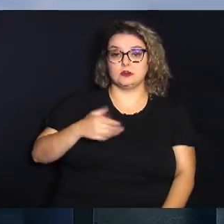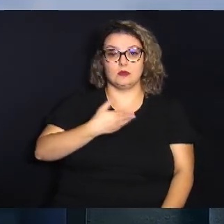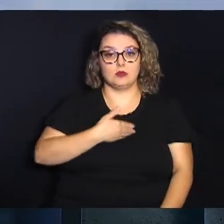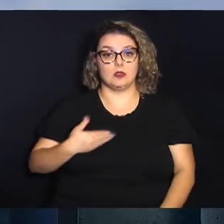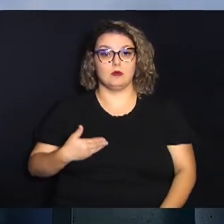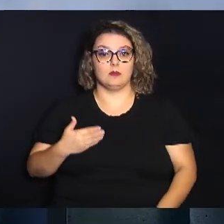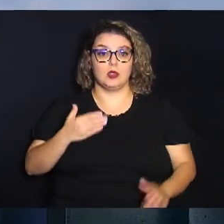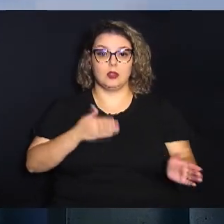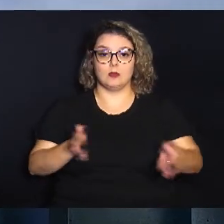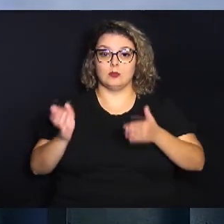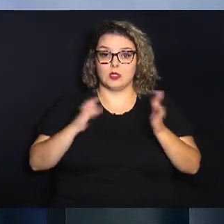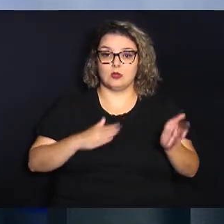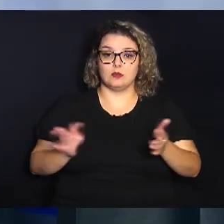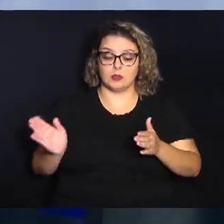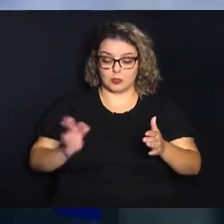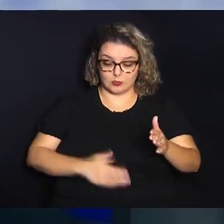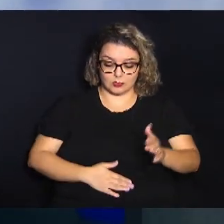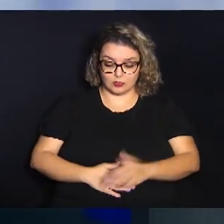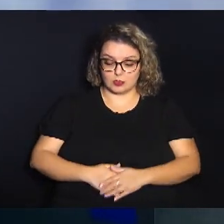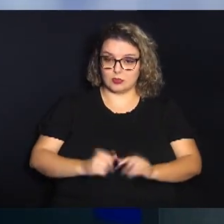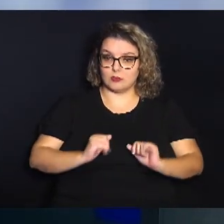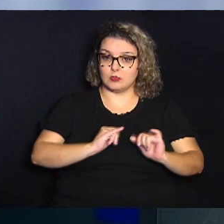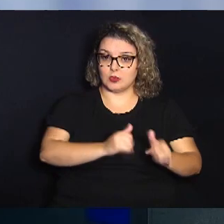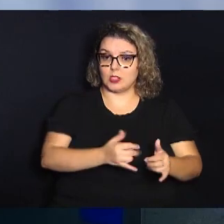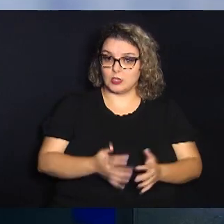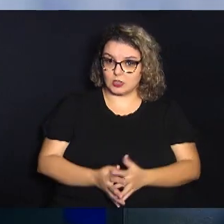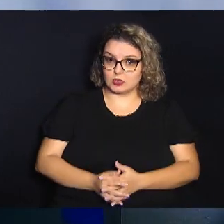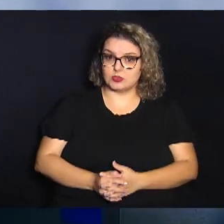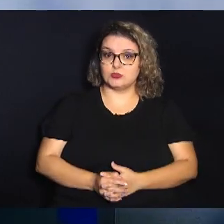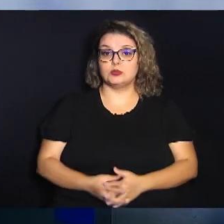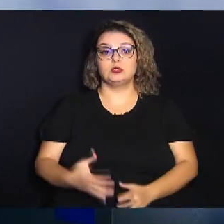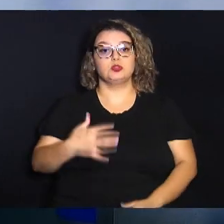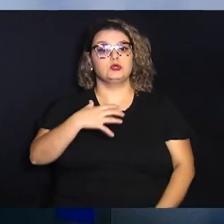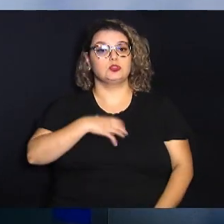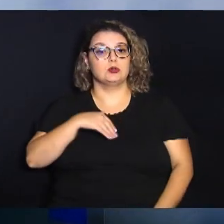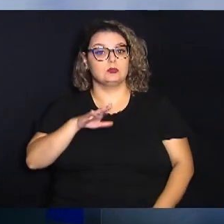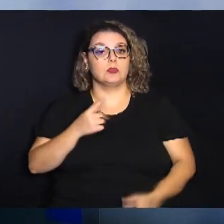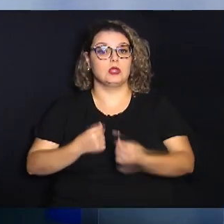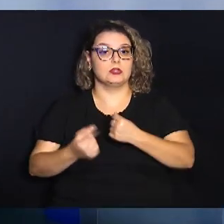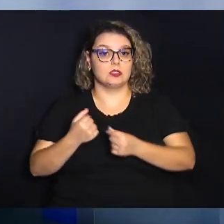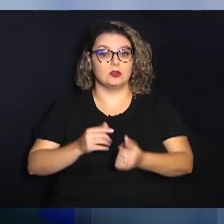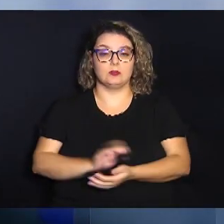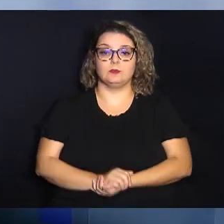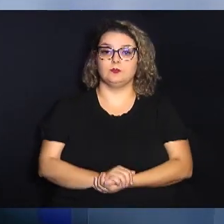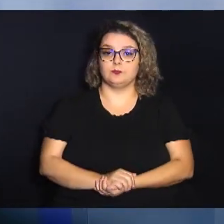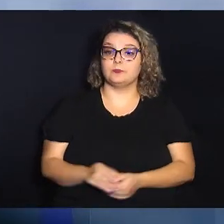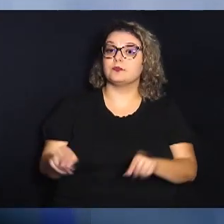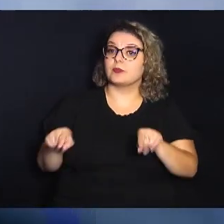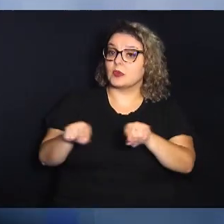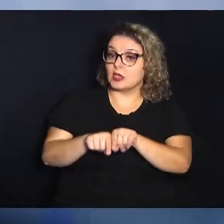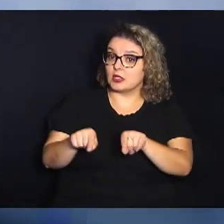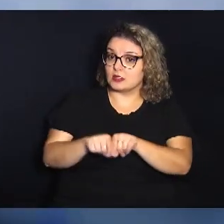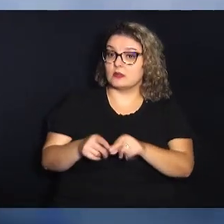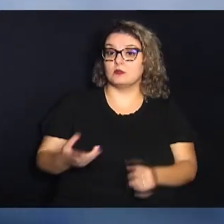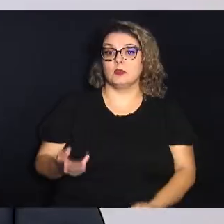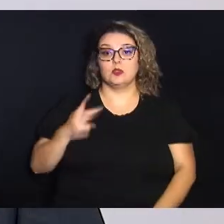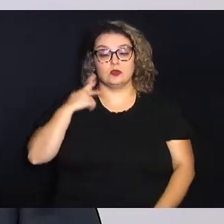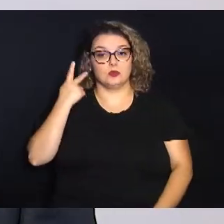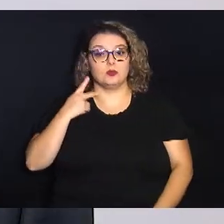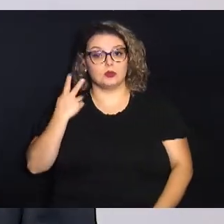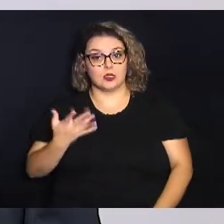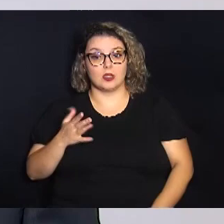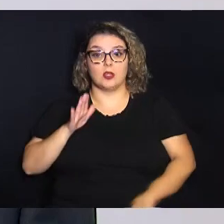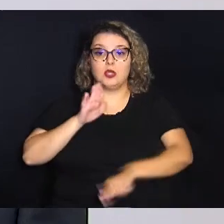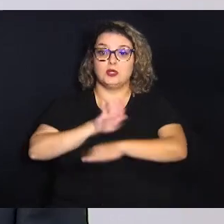Inclusive para a produção de fraudas descartáveis De modo mais econômico E também dos